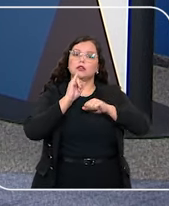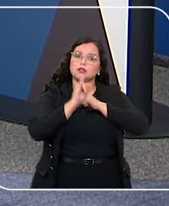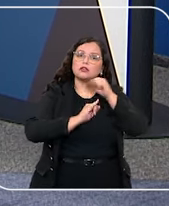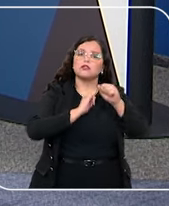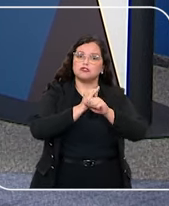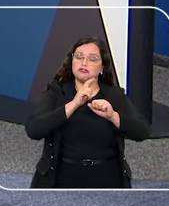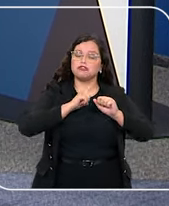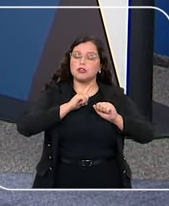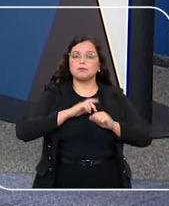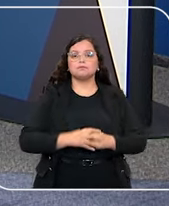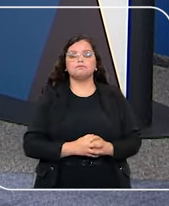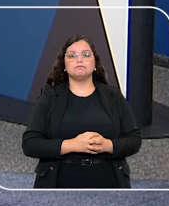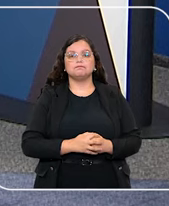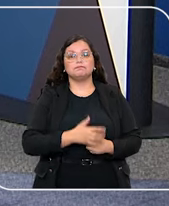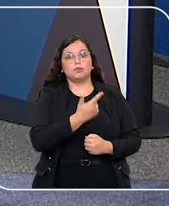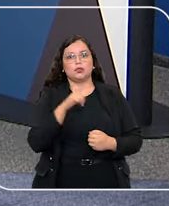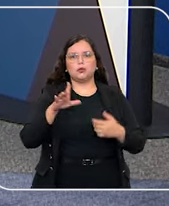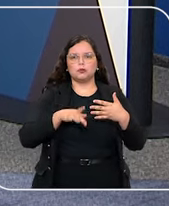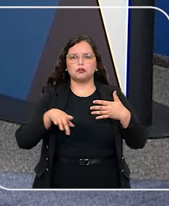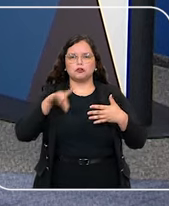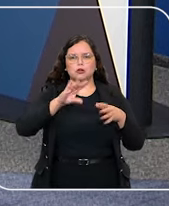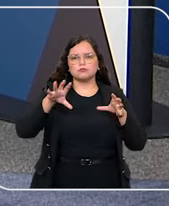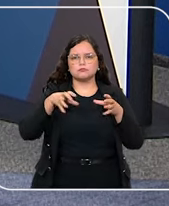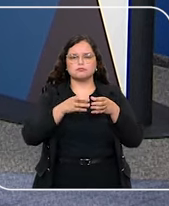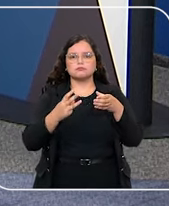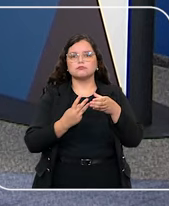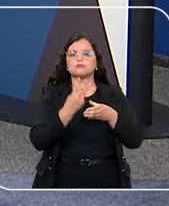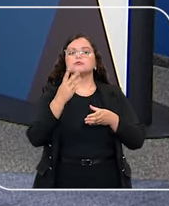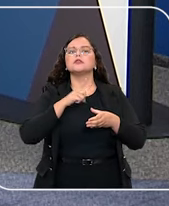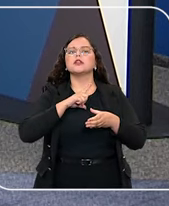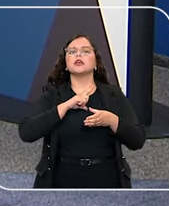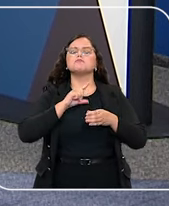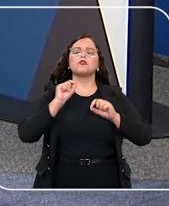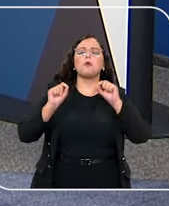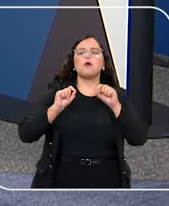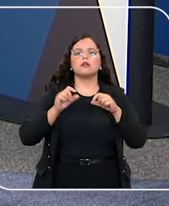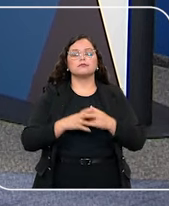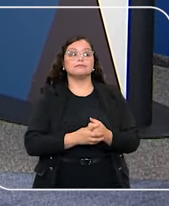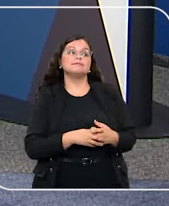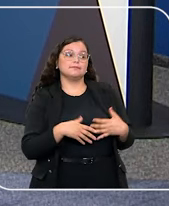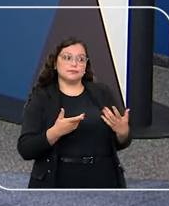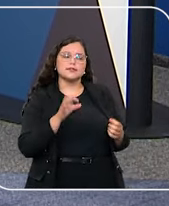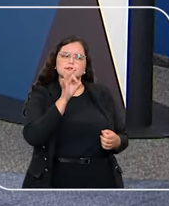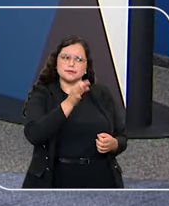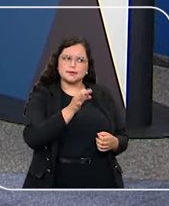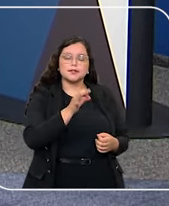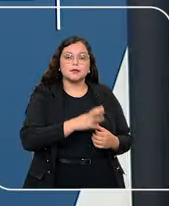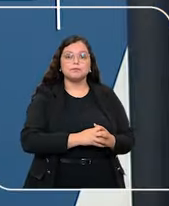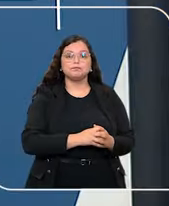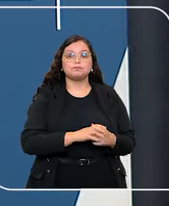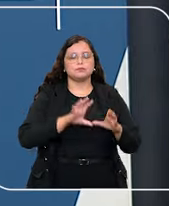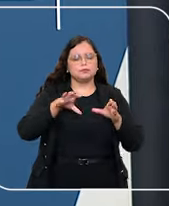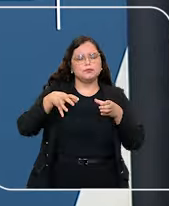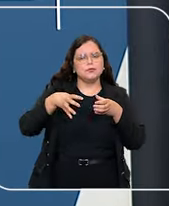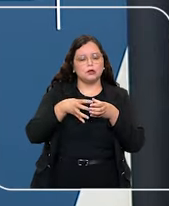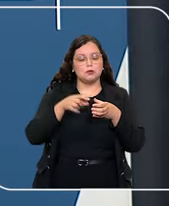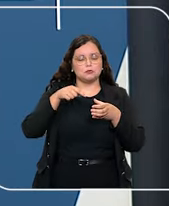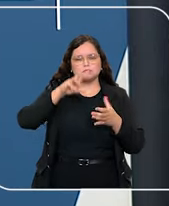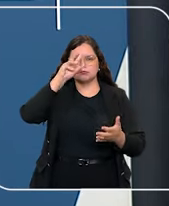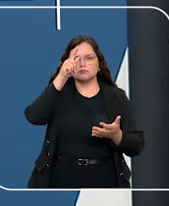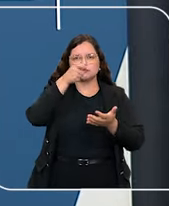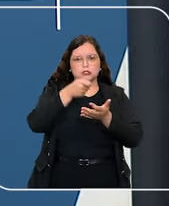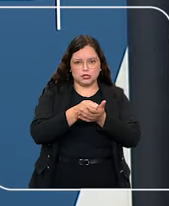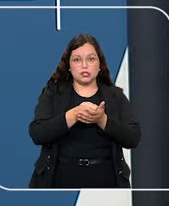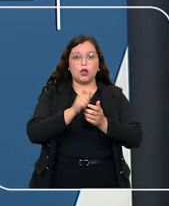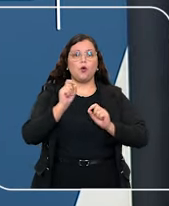usuários. E temos outro destaque da terceira turma, não é, Jaffer? Explica melhor para a gente. Isso mesmo, Samanta. O colegiado